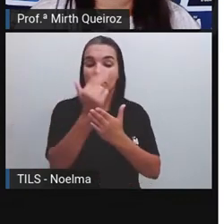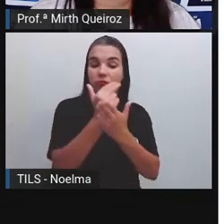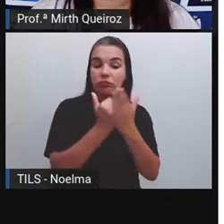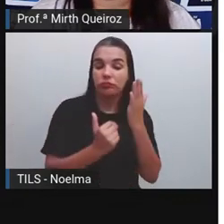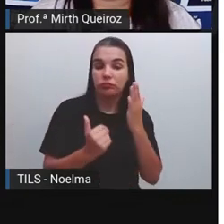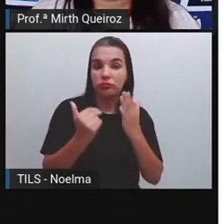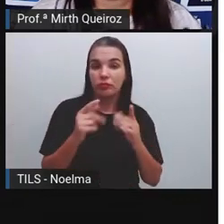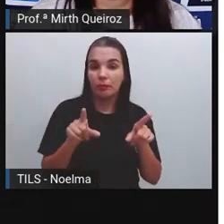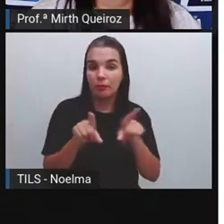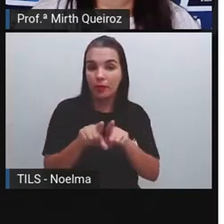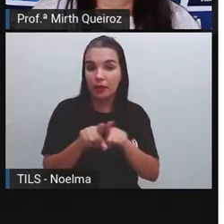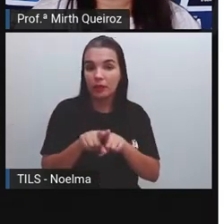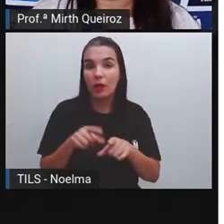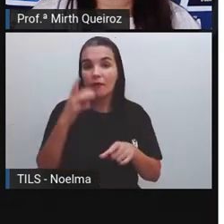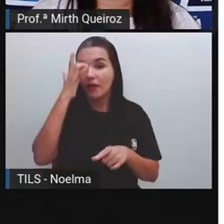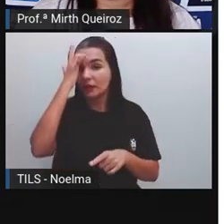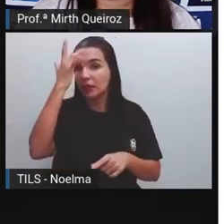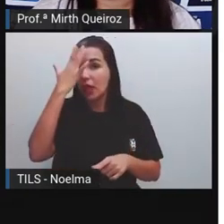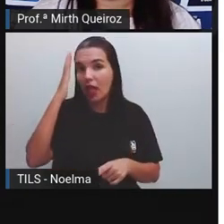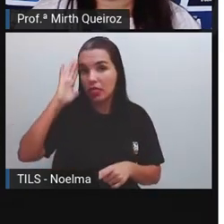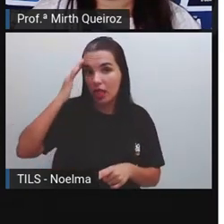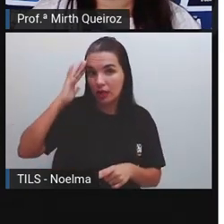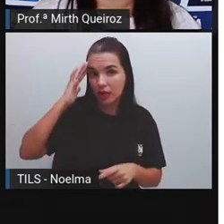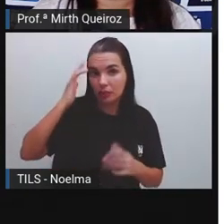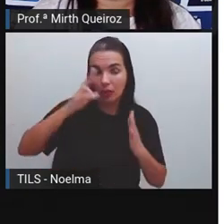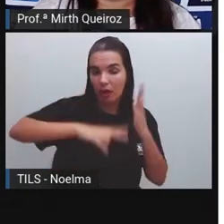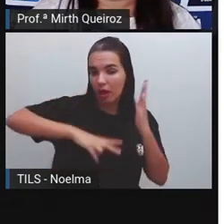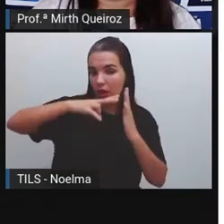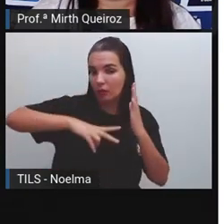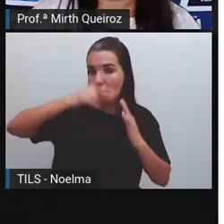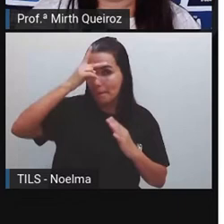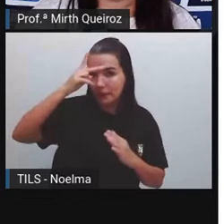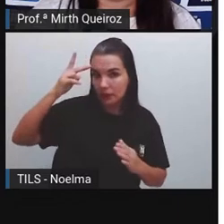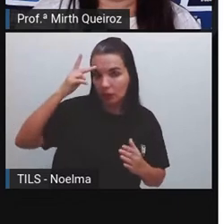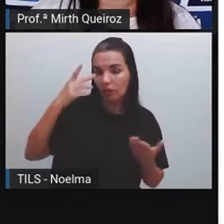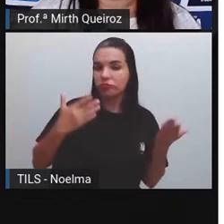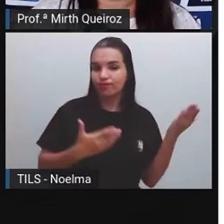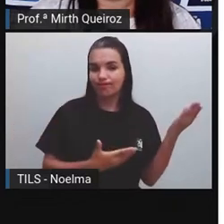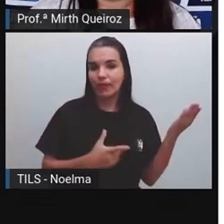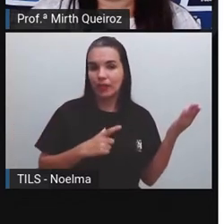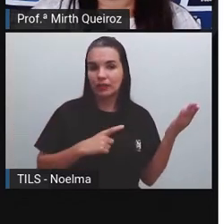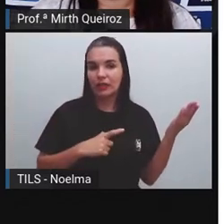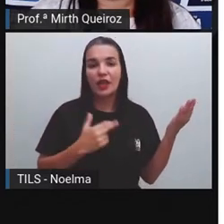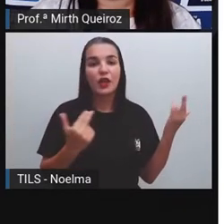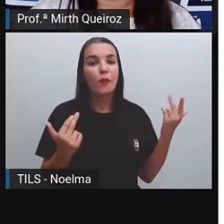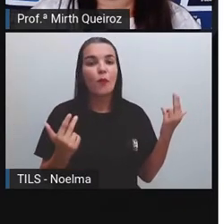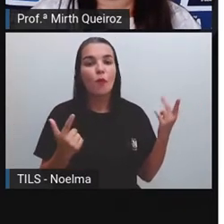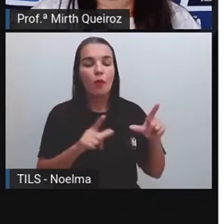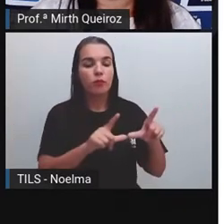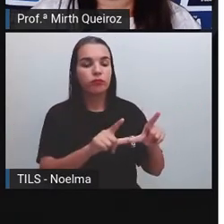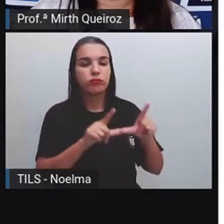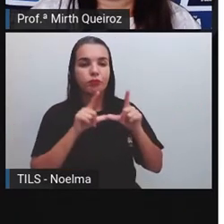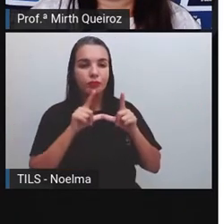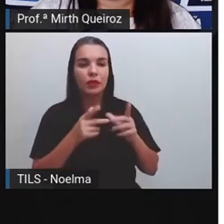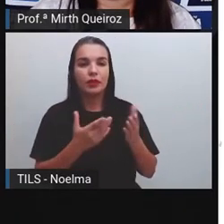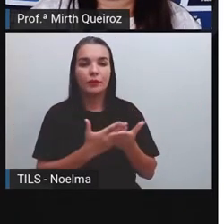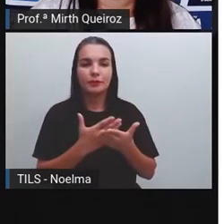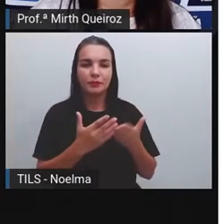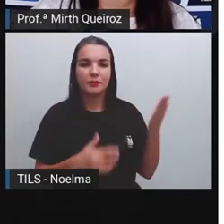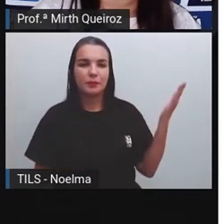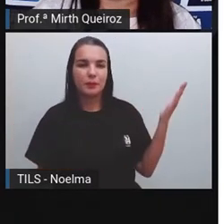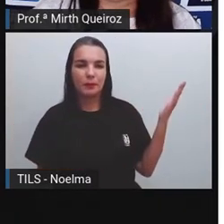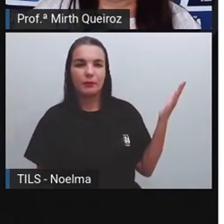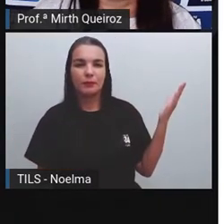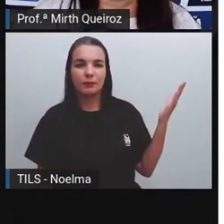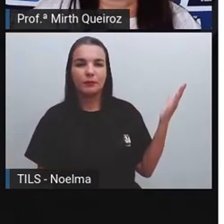poder facilitar o entendimento do leitor. Aí a gente tem aquele mesmo quadrinho que a gente viu lá no início, né?